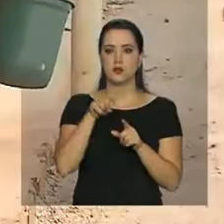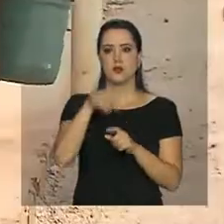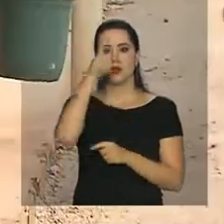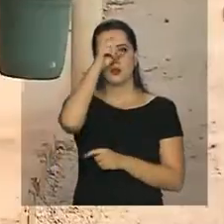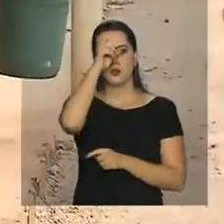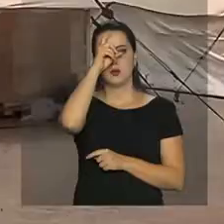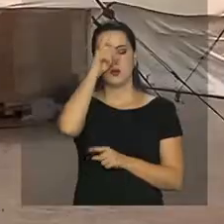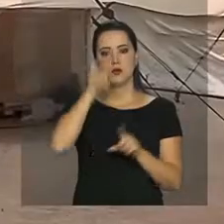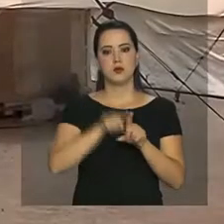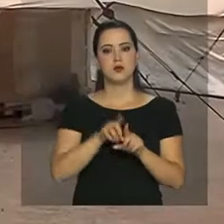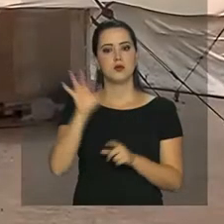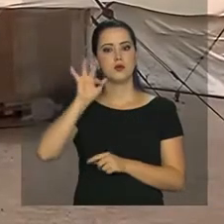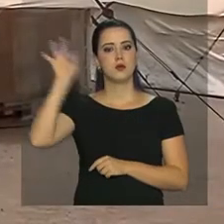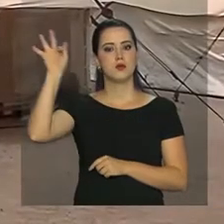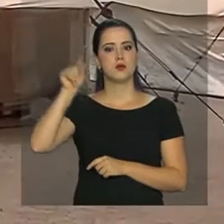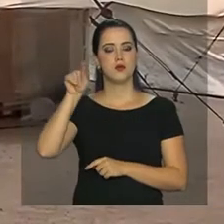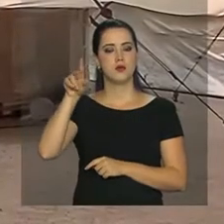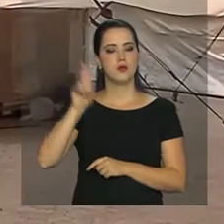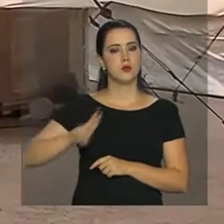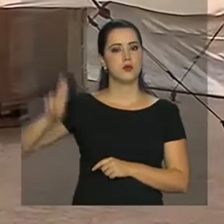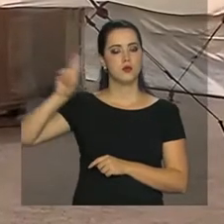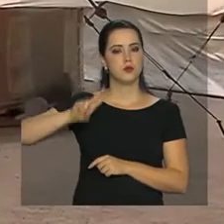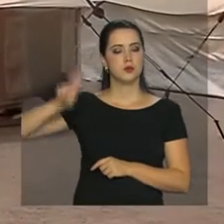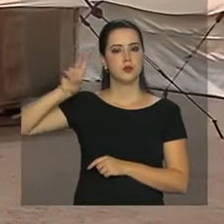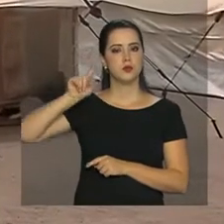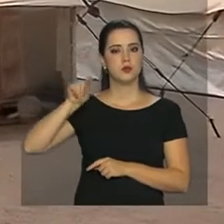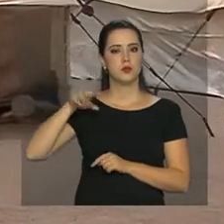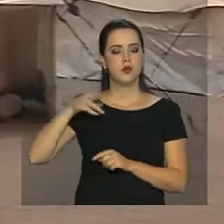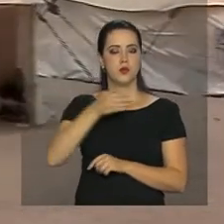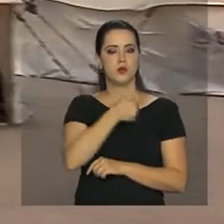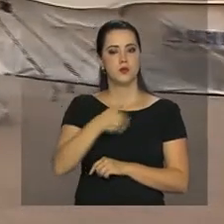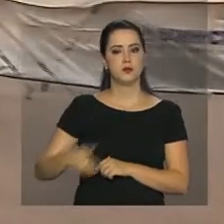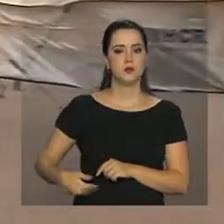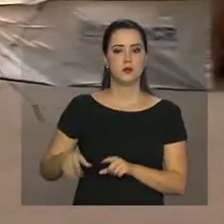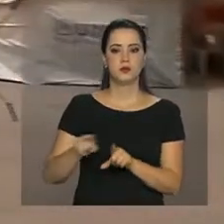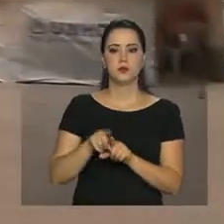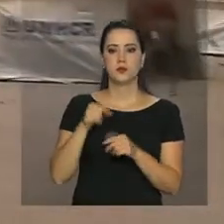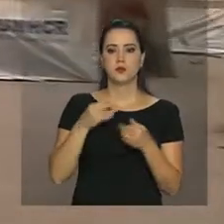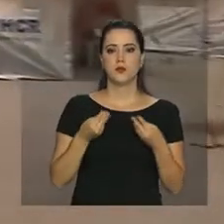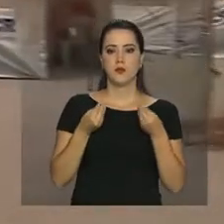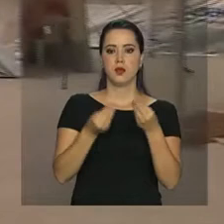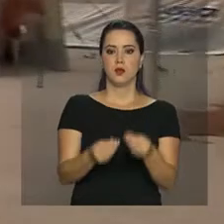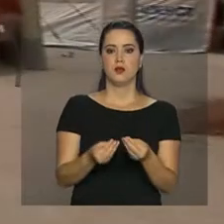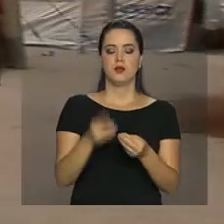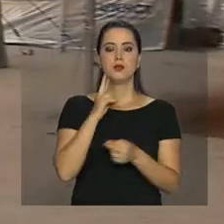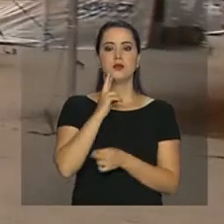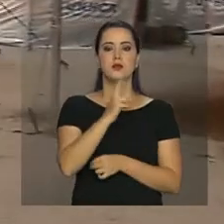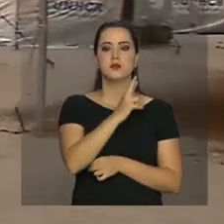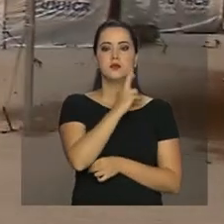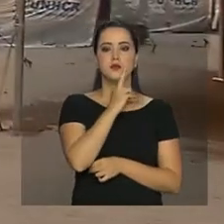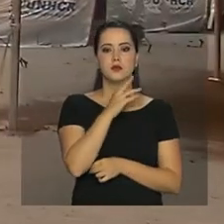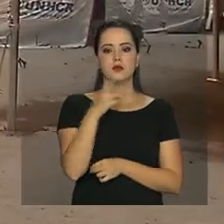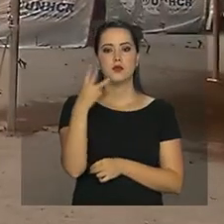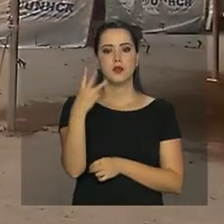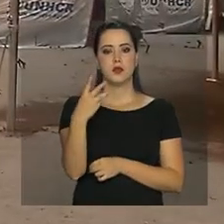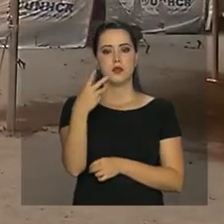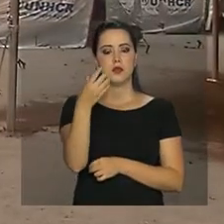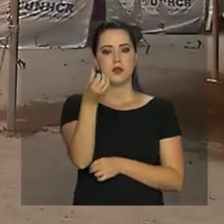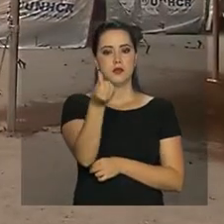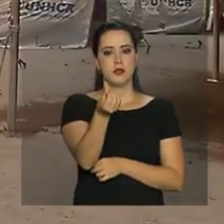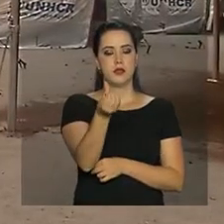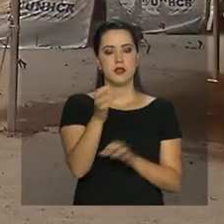hospitais federais universitários públicos. E ela vai levar para Roraima 36